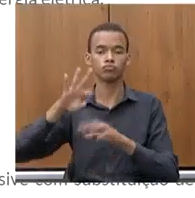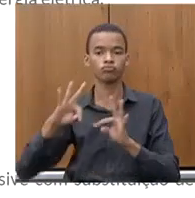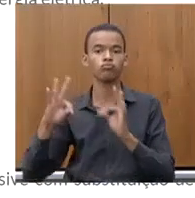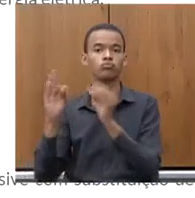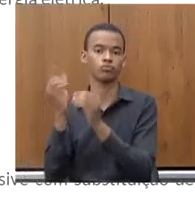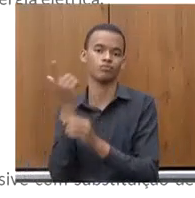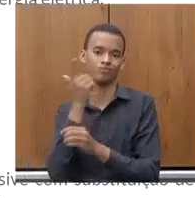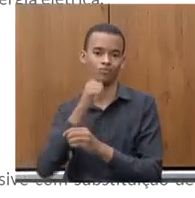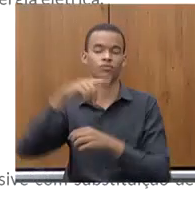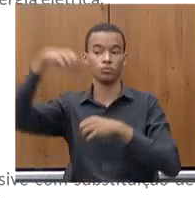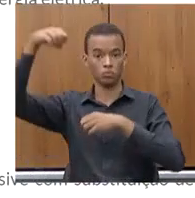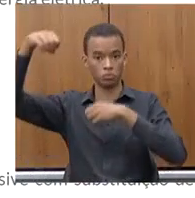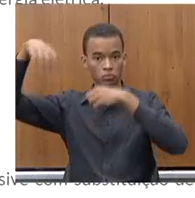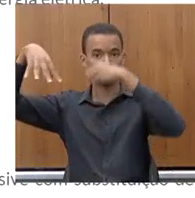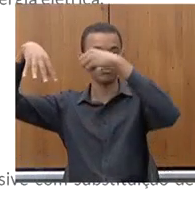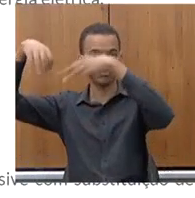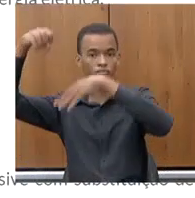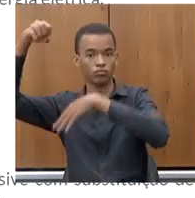energia.